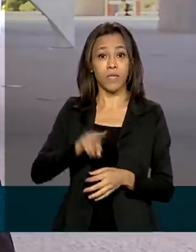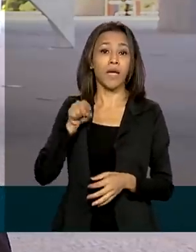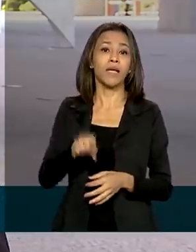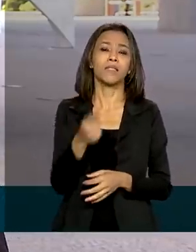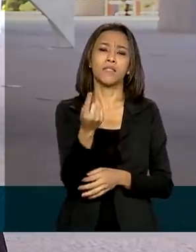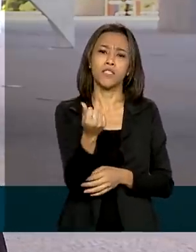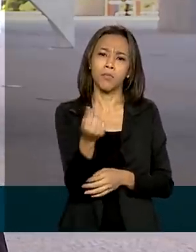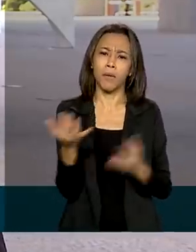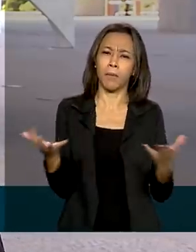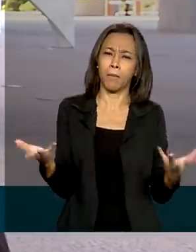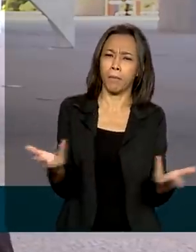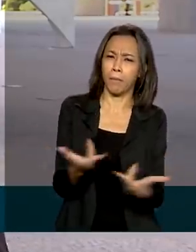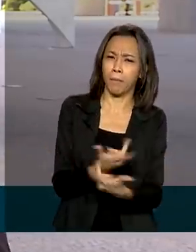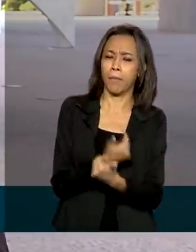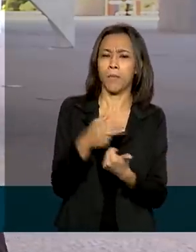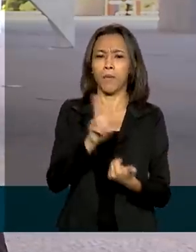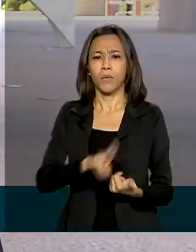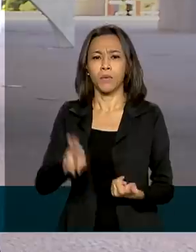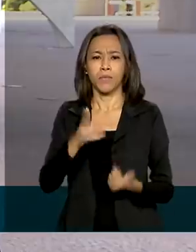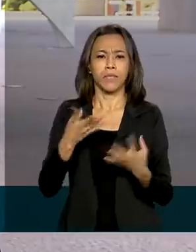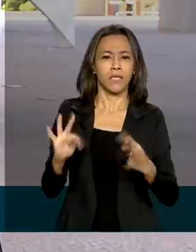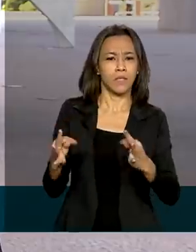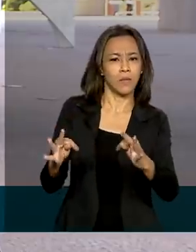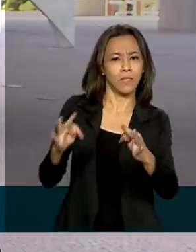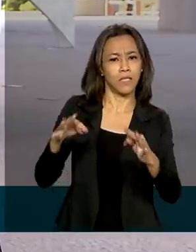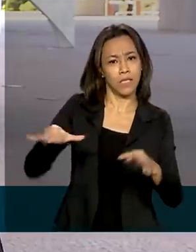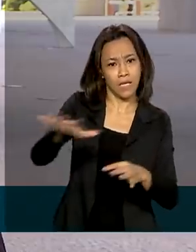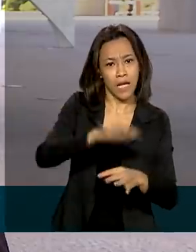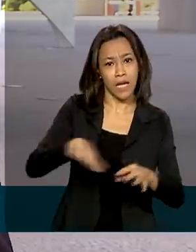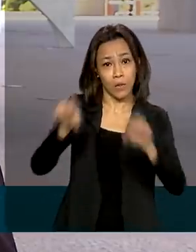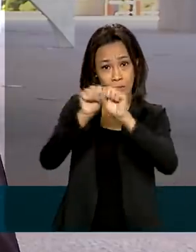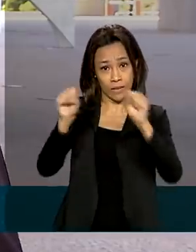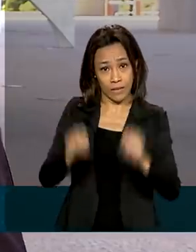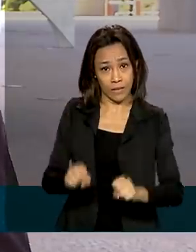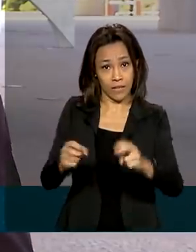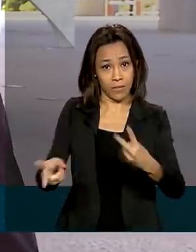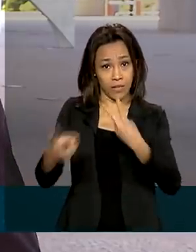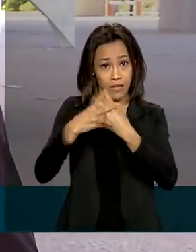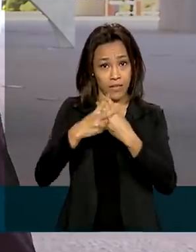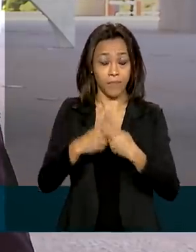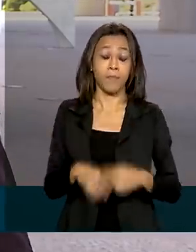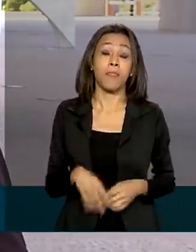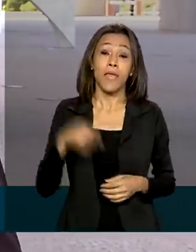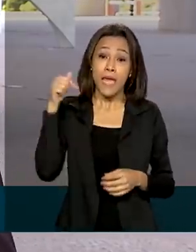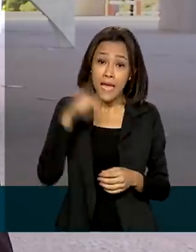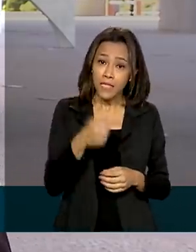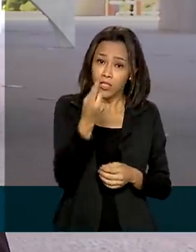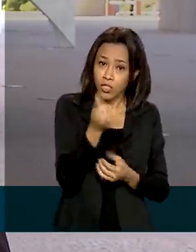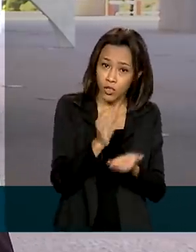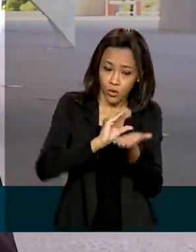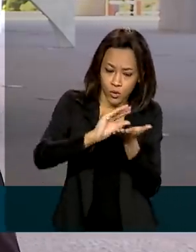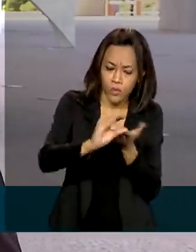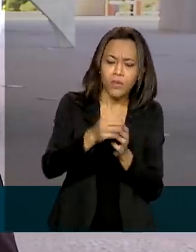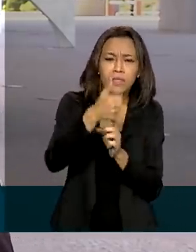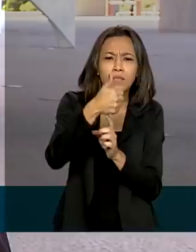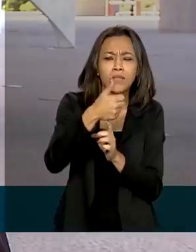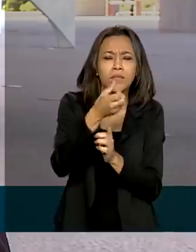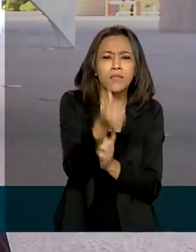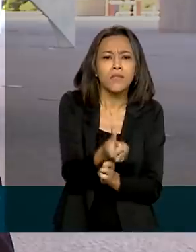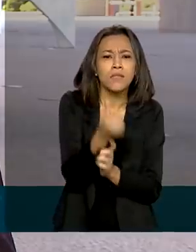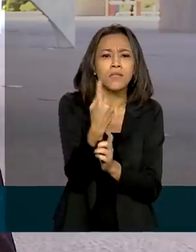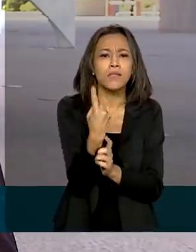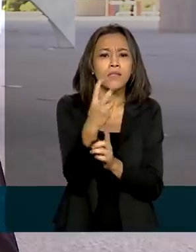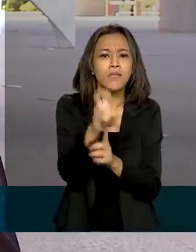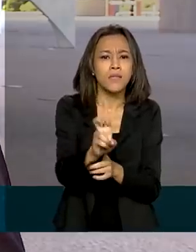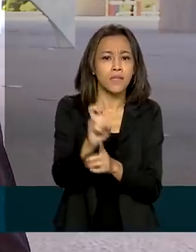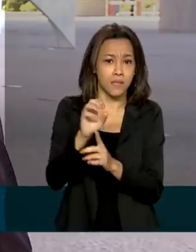e também a modernização do sistema penal. De acordo com o texto, esse crédito suplementar de 615 milhões de reais